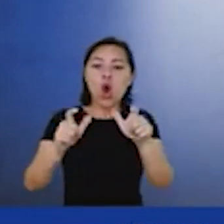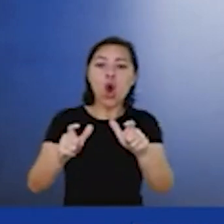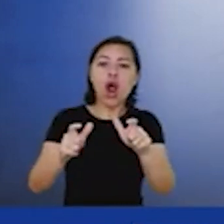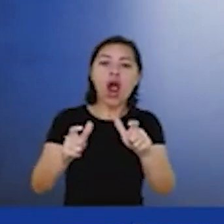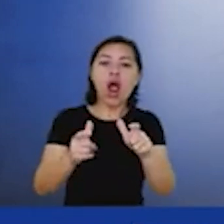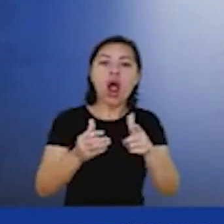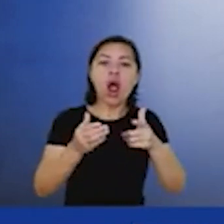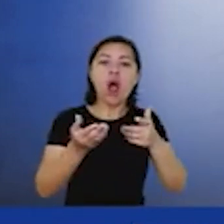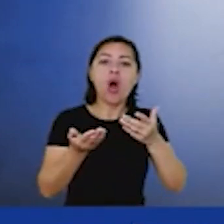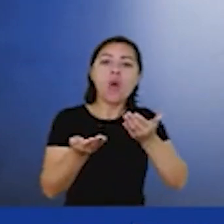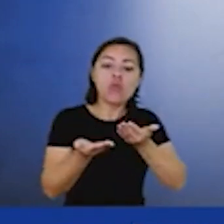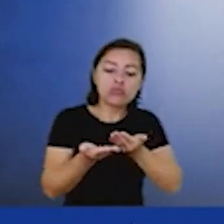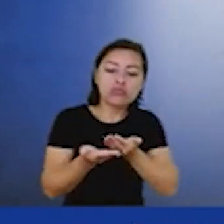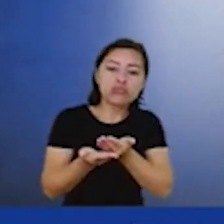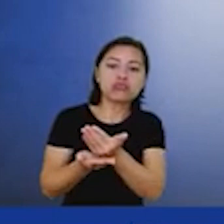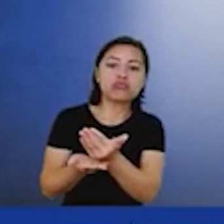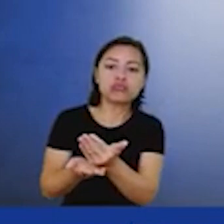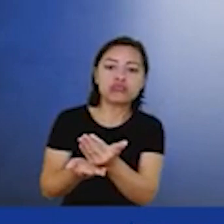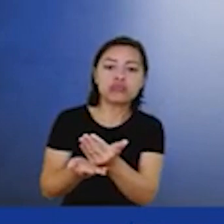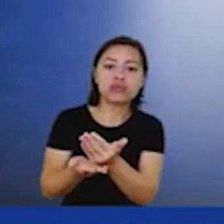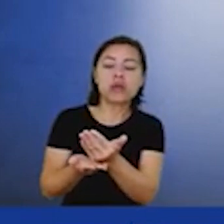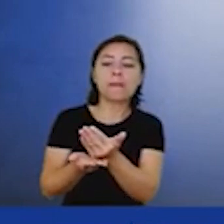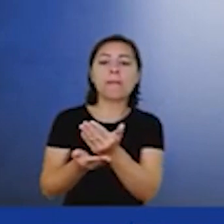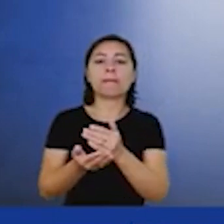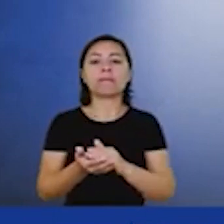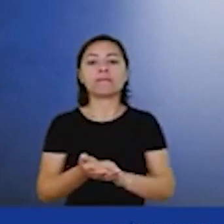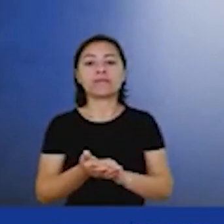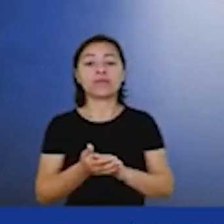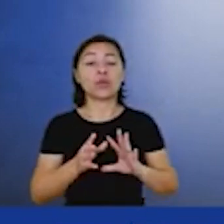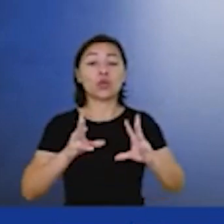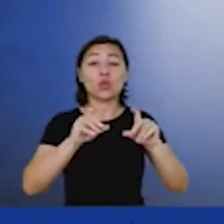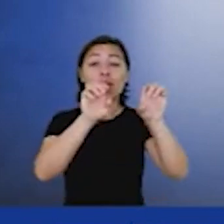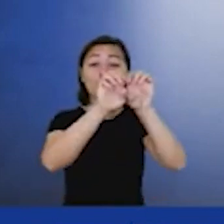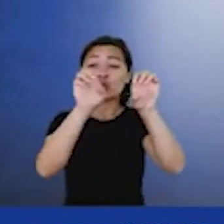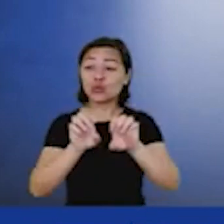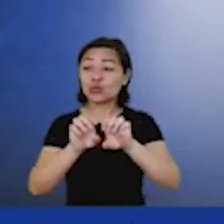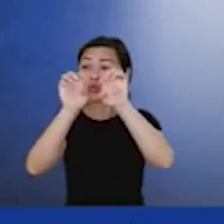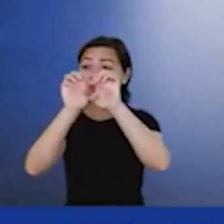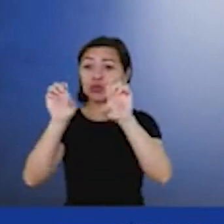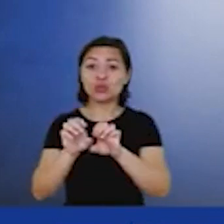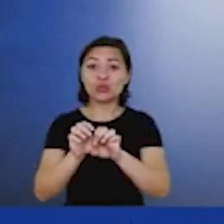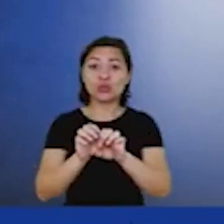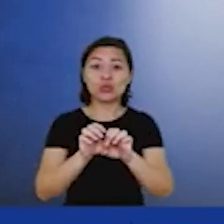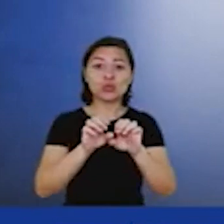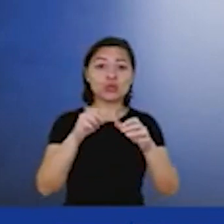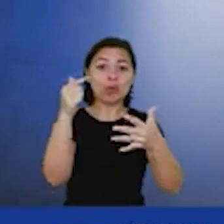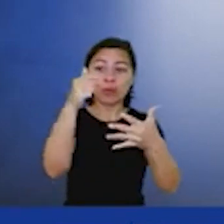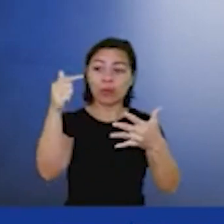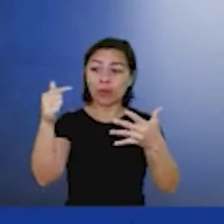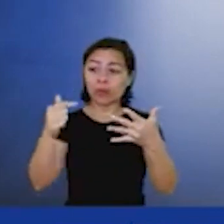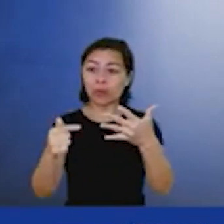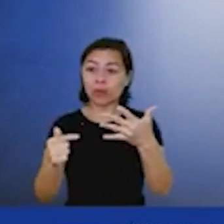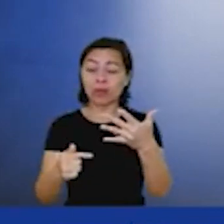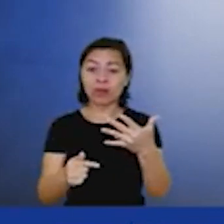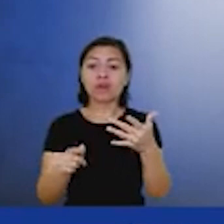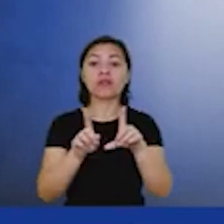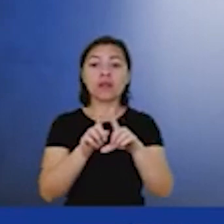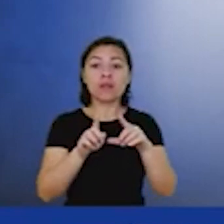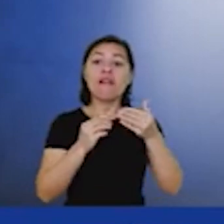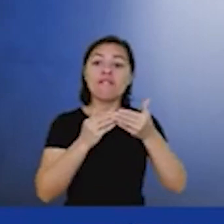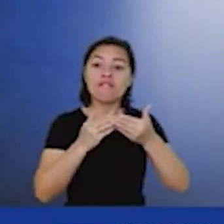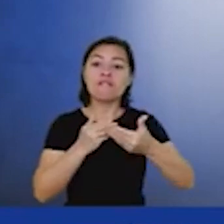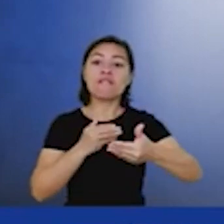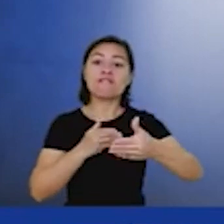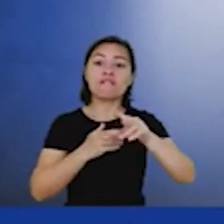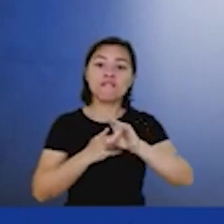tudo isso também é parte dessa infraestrutura que vai se descarbonizar também e sobretudo